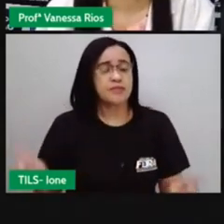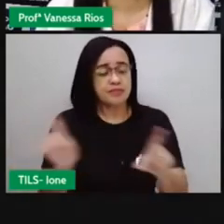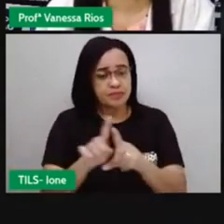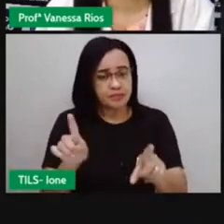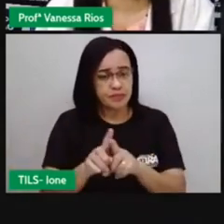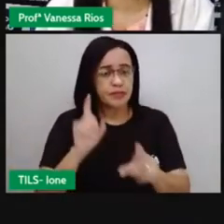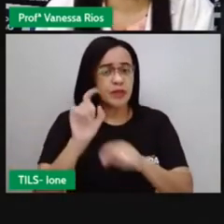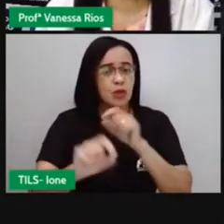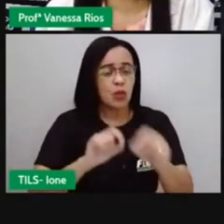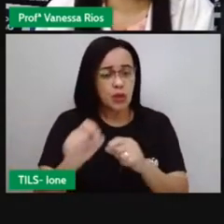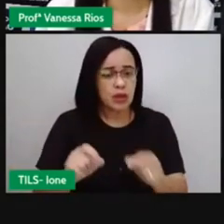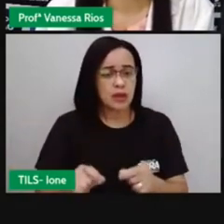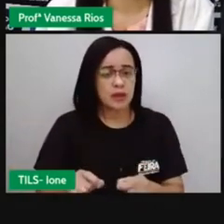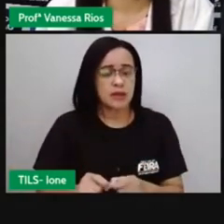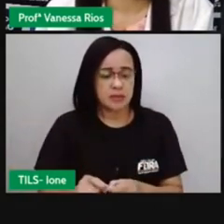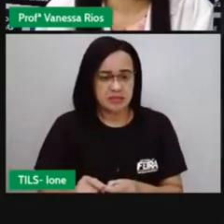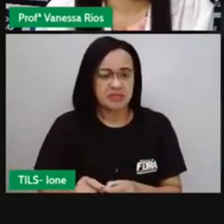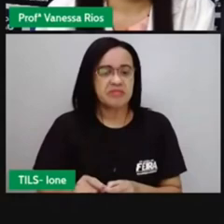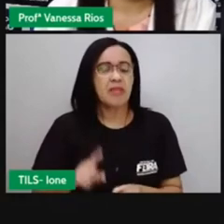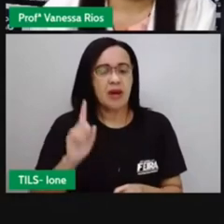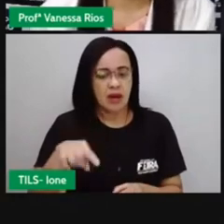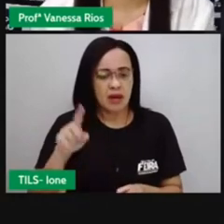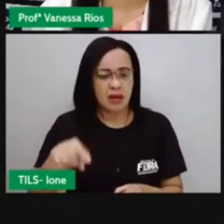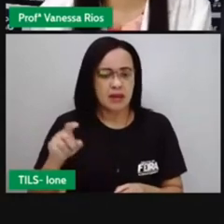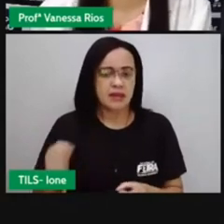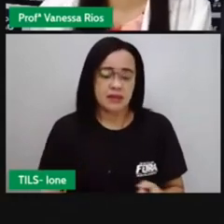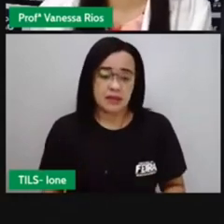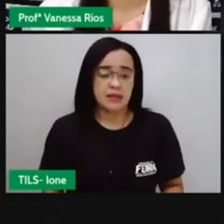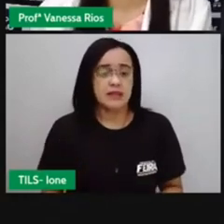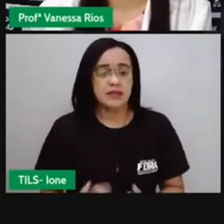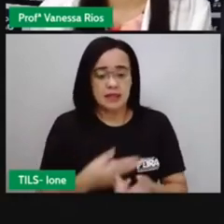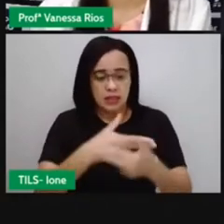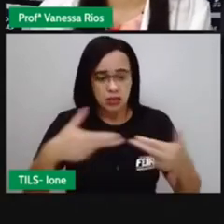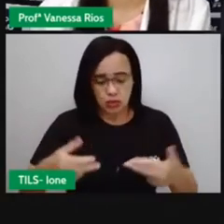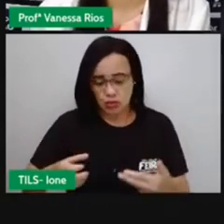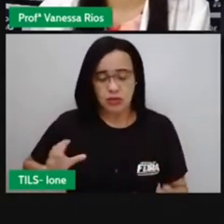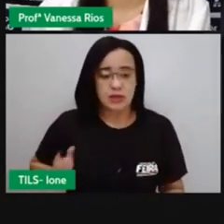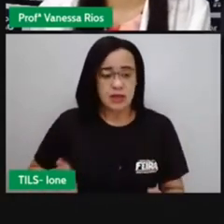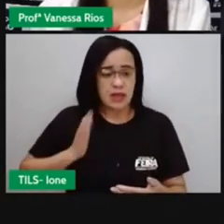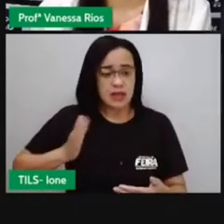aí as suas explorações, né? Das riquezas. Mas vamos lá continuar.